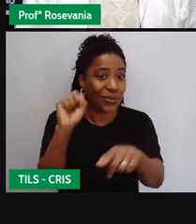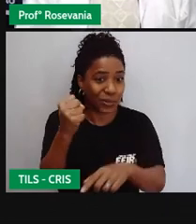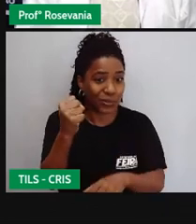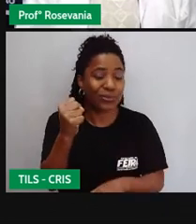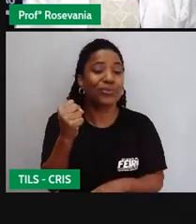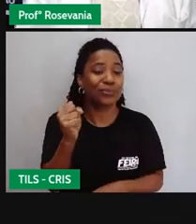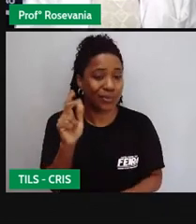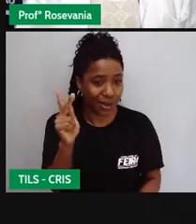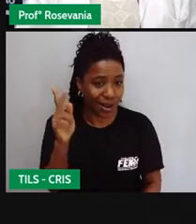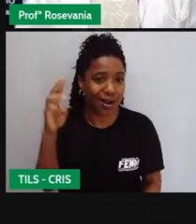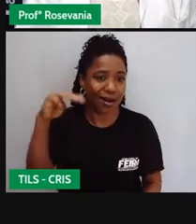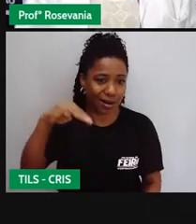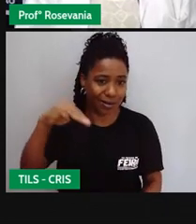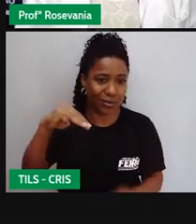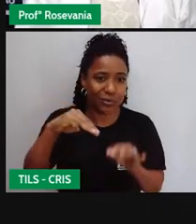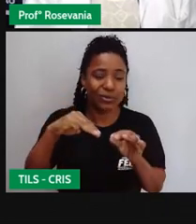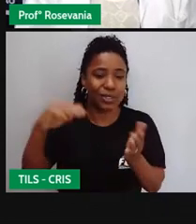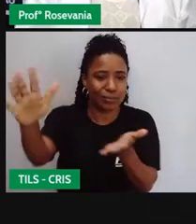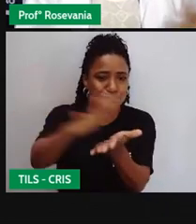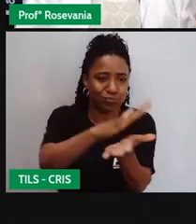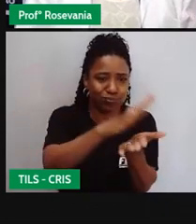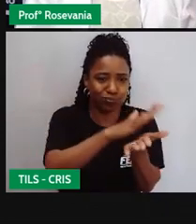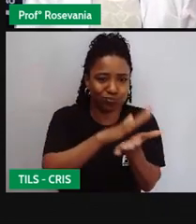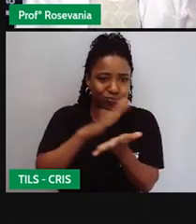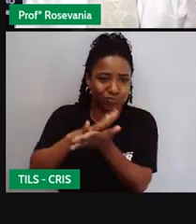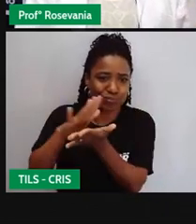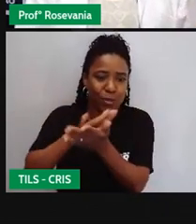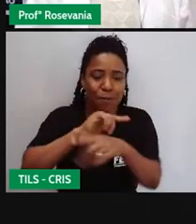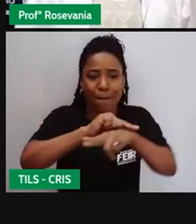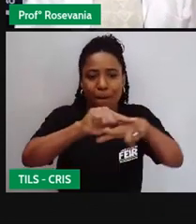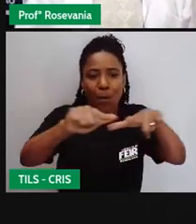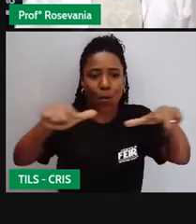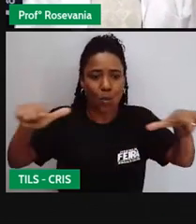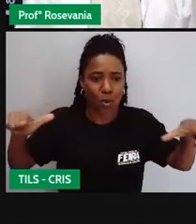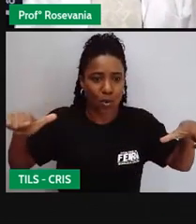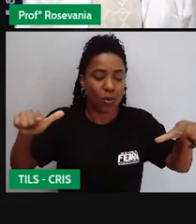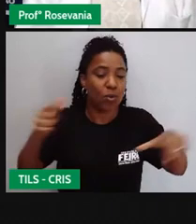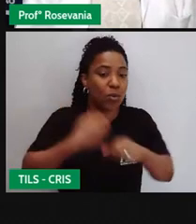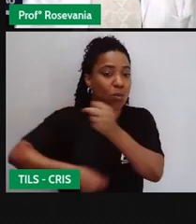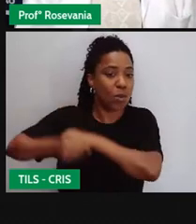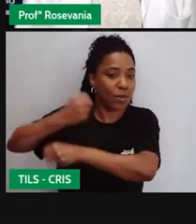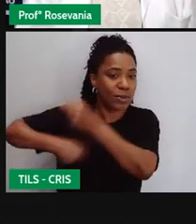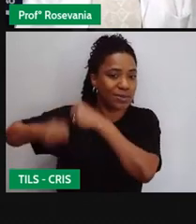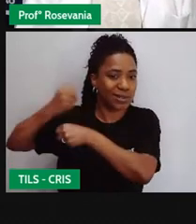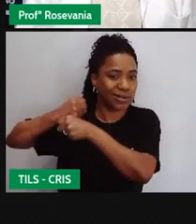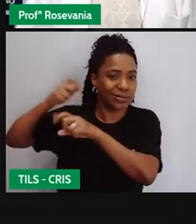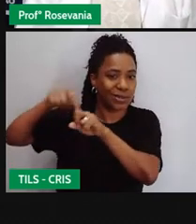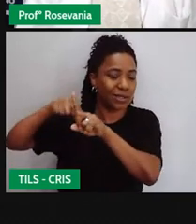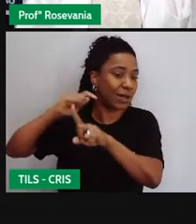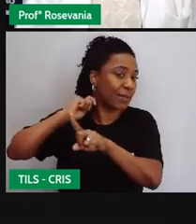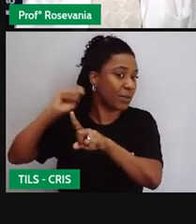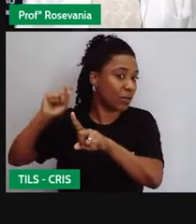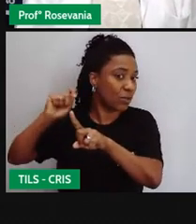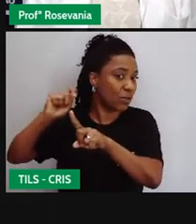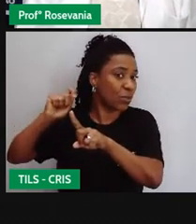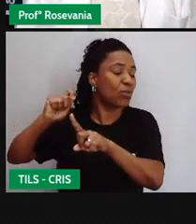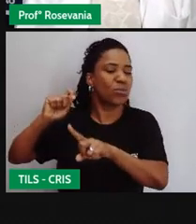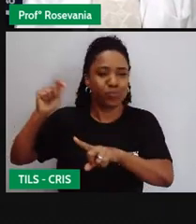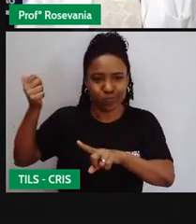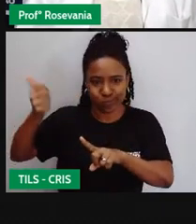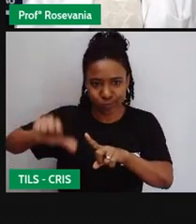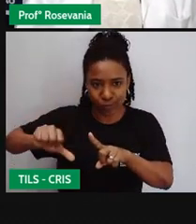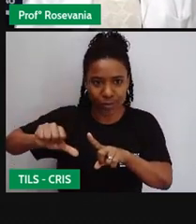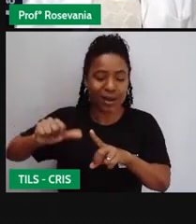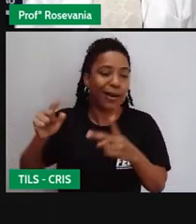desmatamento, ou seja, tivemos um aumento, já era ruim, isso no ano passado, e do ano passado, de abril do ano passado para cá, nós conseguimos